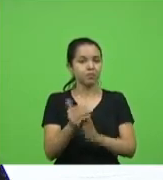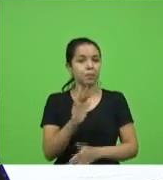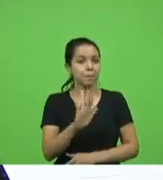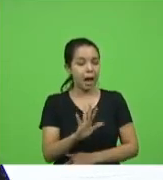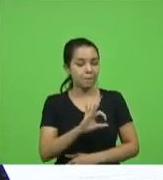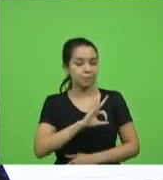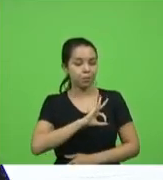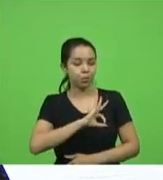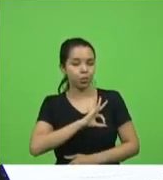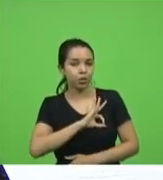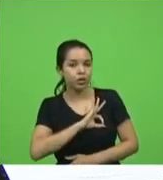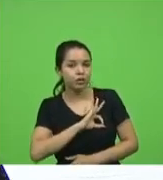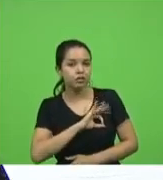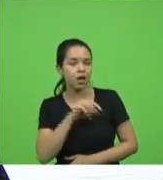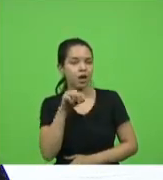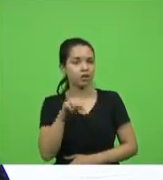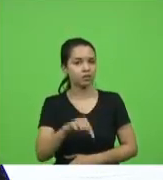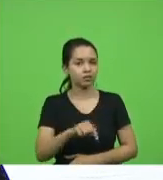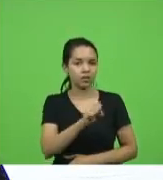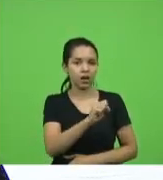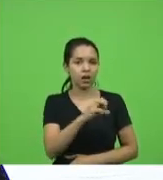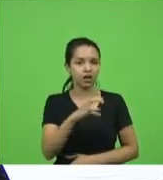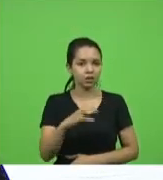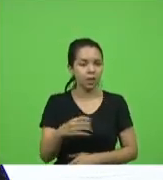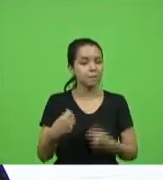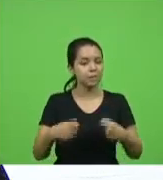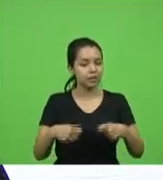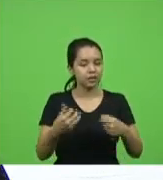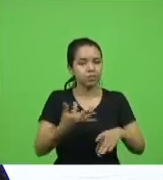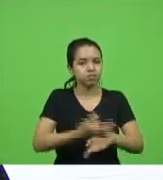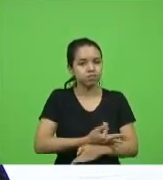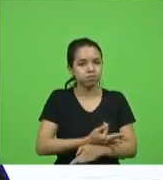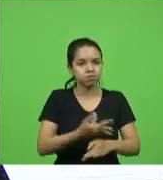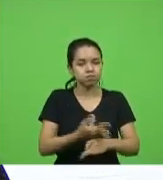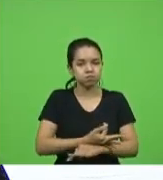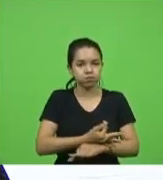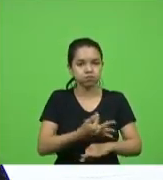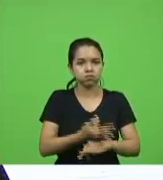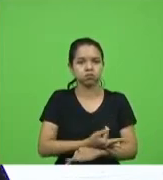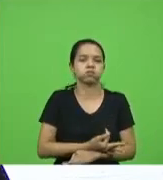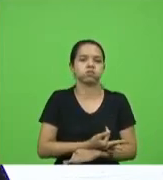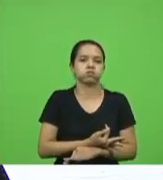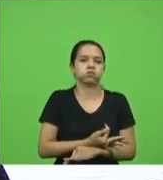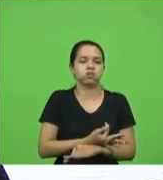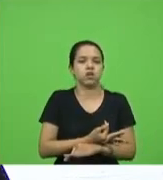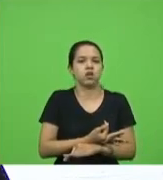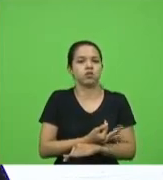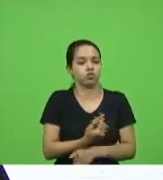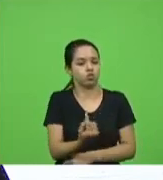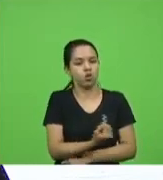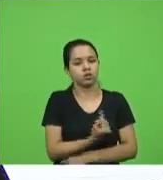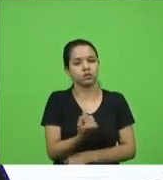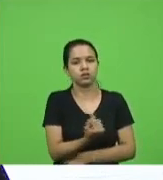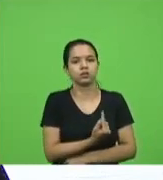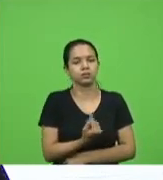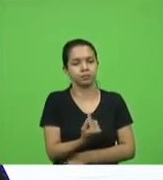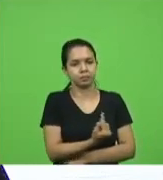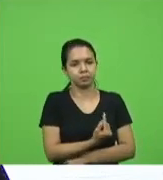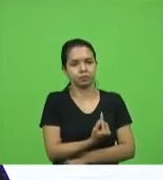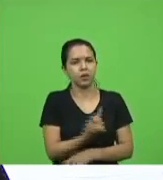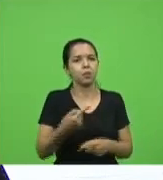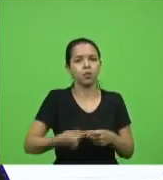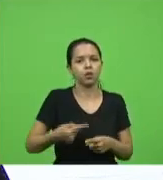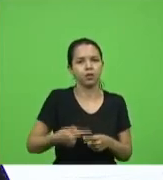de Santa Catarina tem que suportar o custo sozinha por que